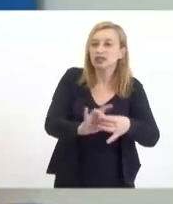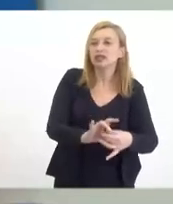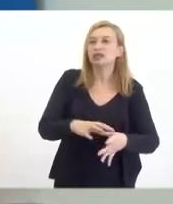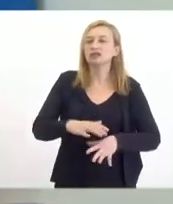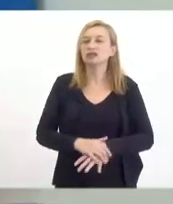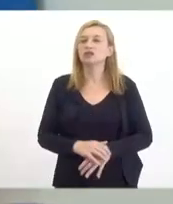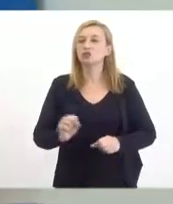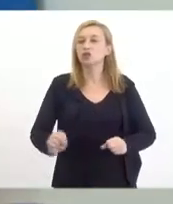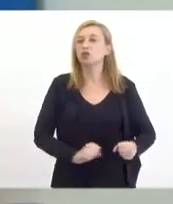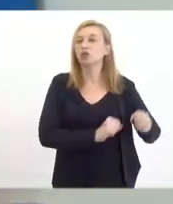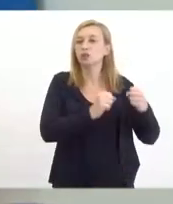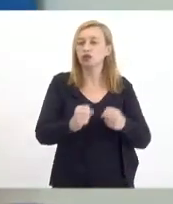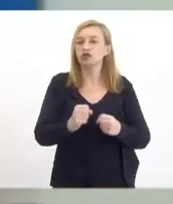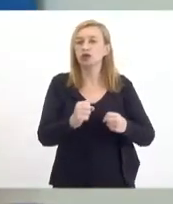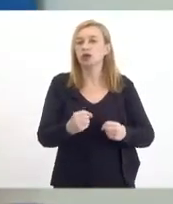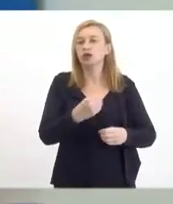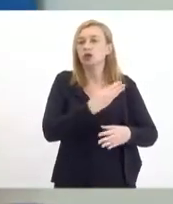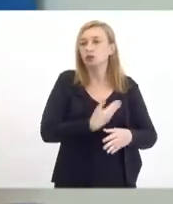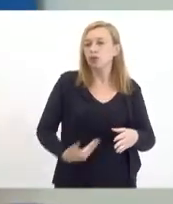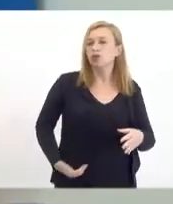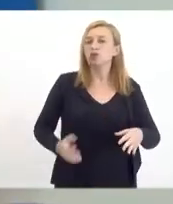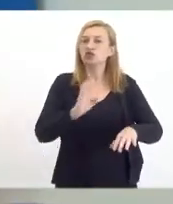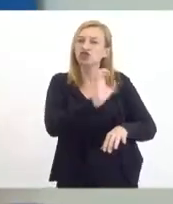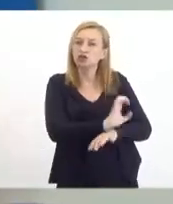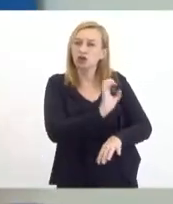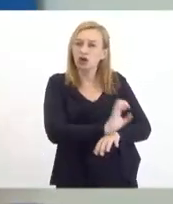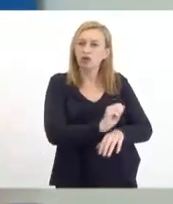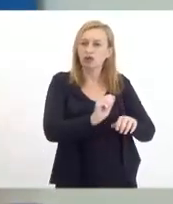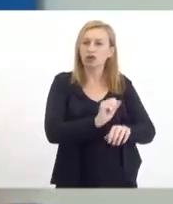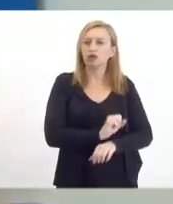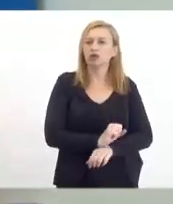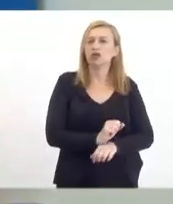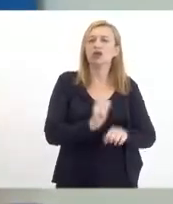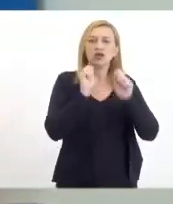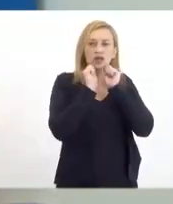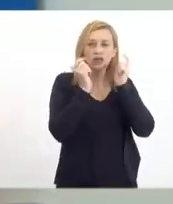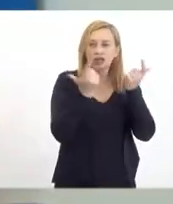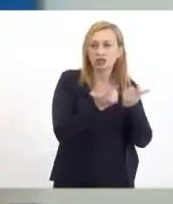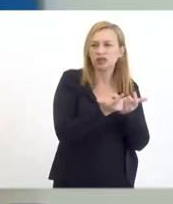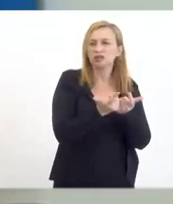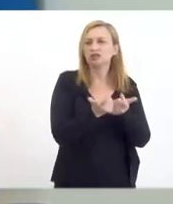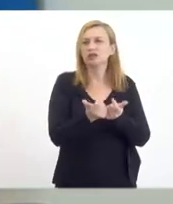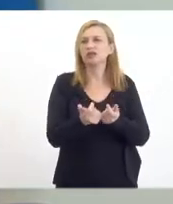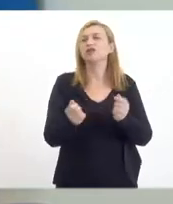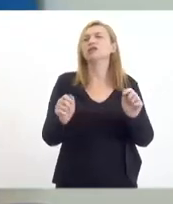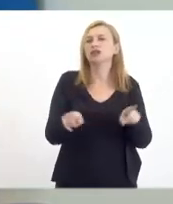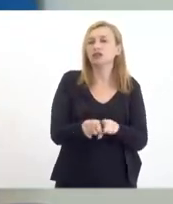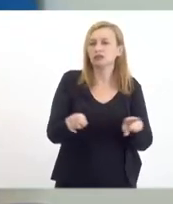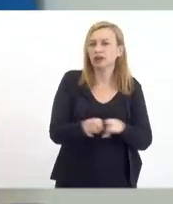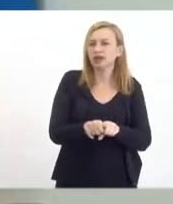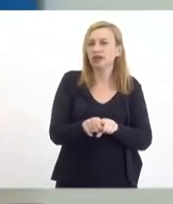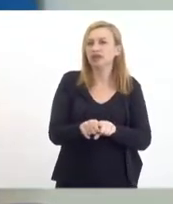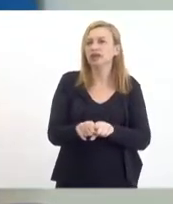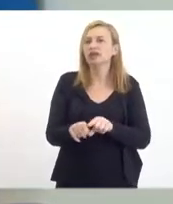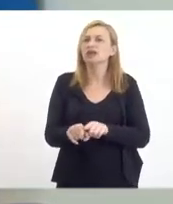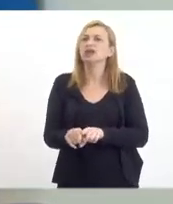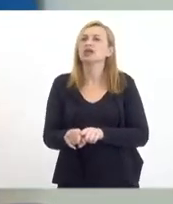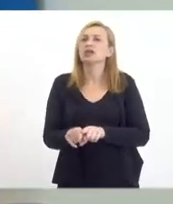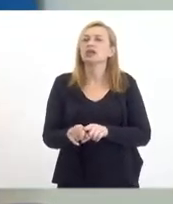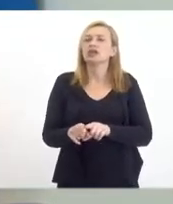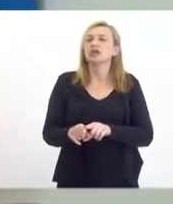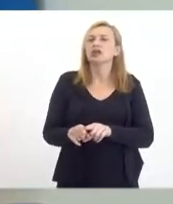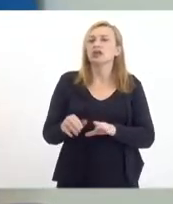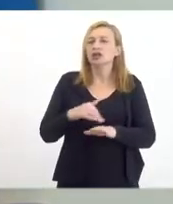poder público estadual, ou seja, do Legislativo Estadual e do Legislativo Federal com a Petrobras e com a